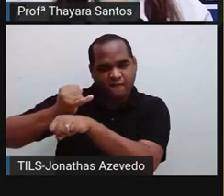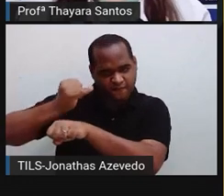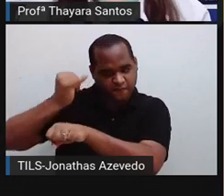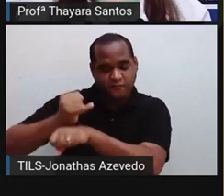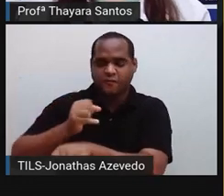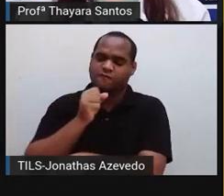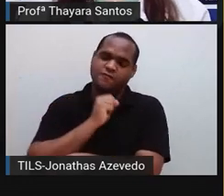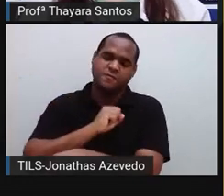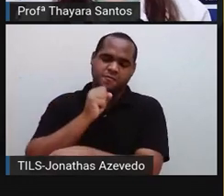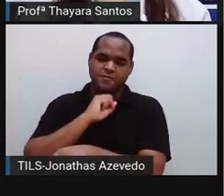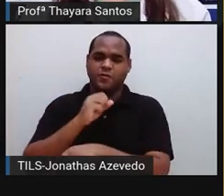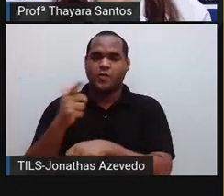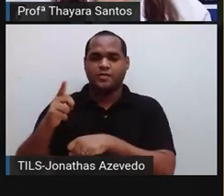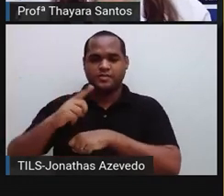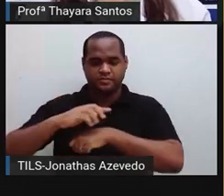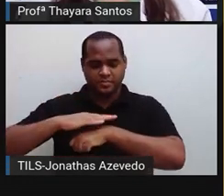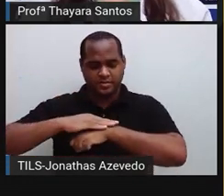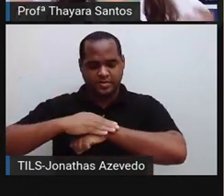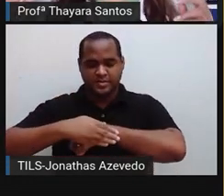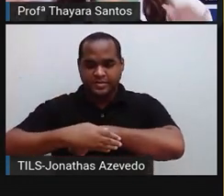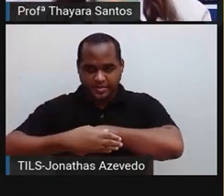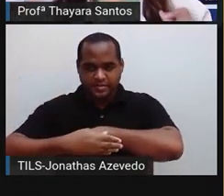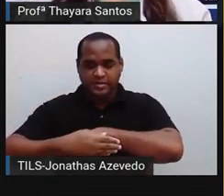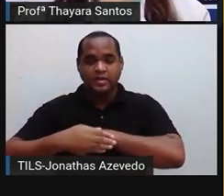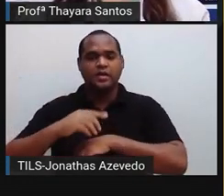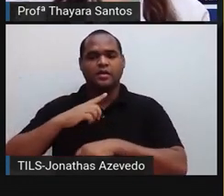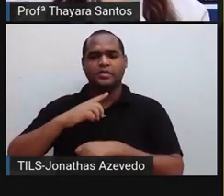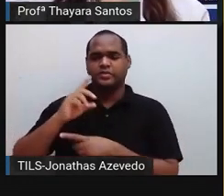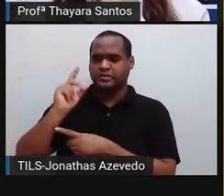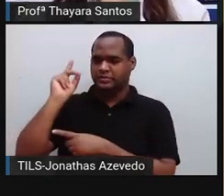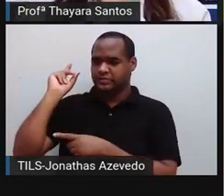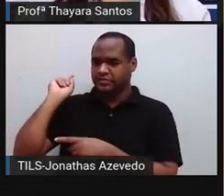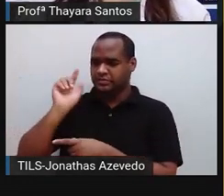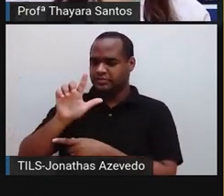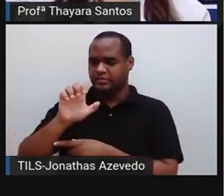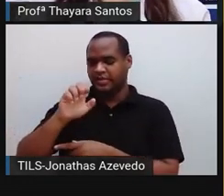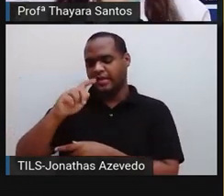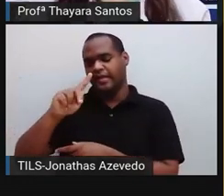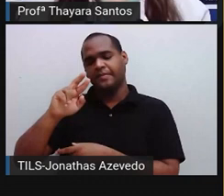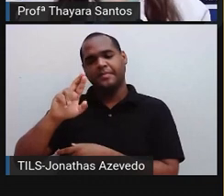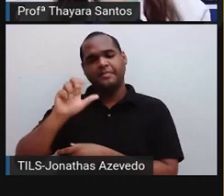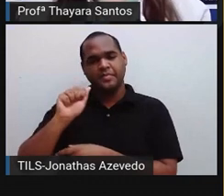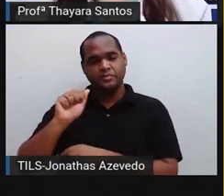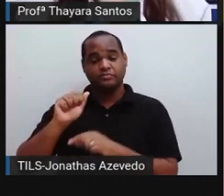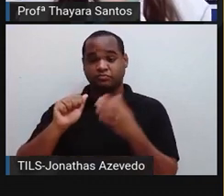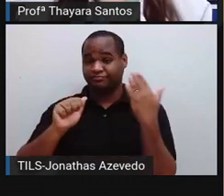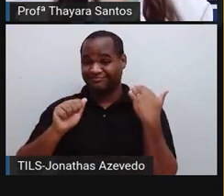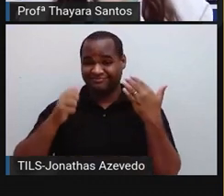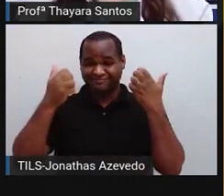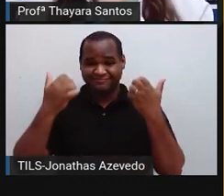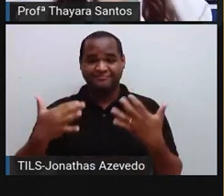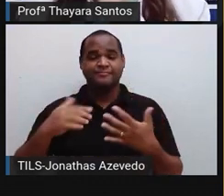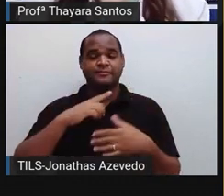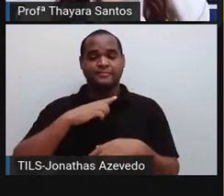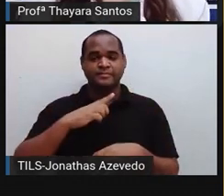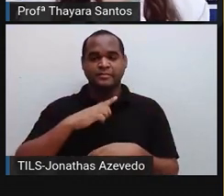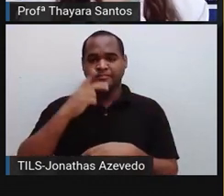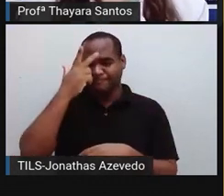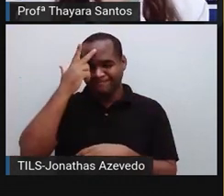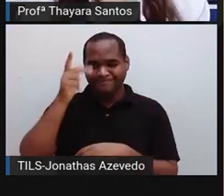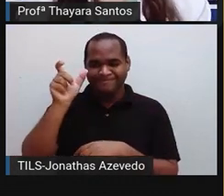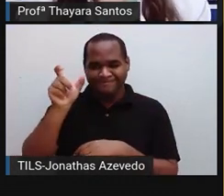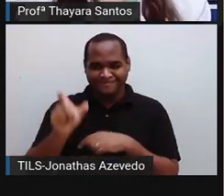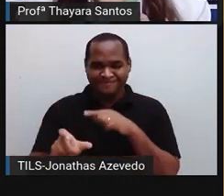A gente tem a ranceníase também, que durante muito tempo ficou conhecida como lepra. Com a doença que ela dá na pele, ela forma